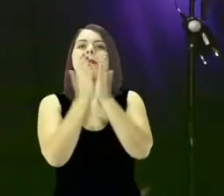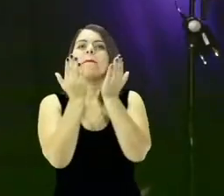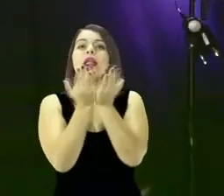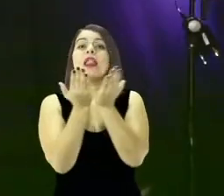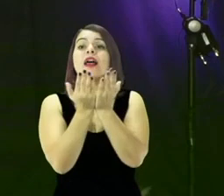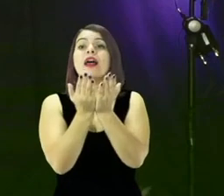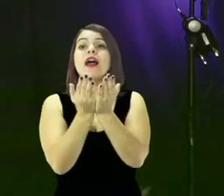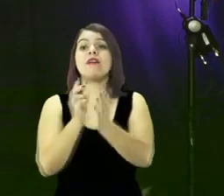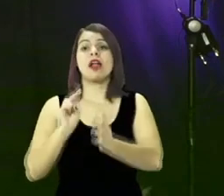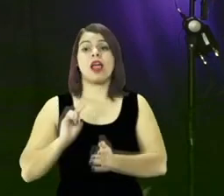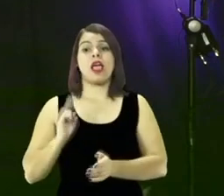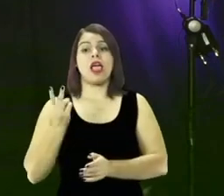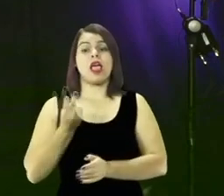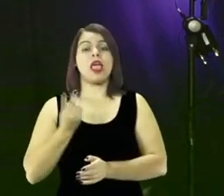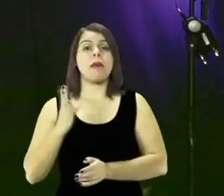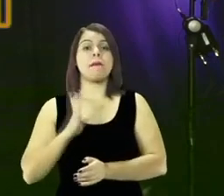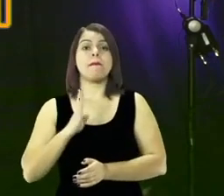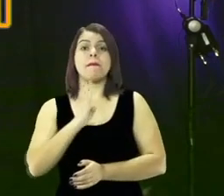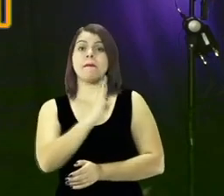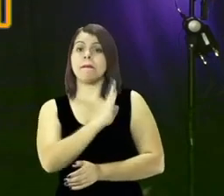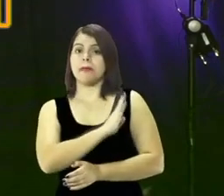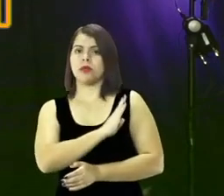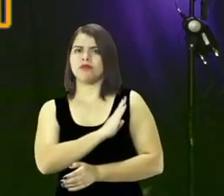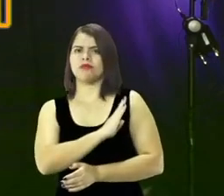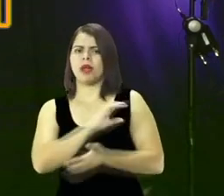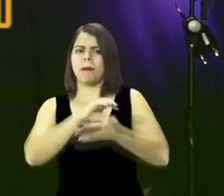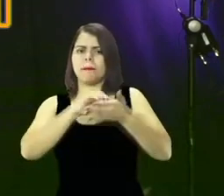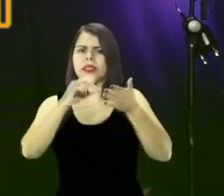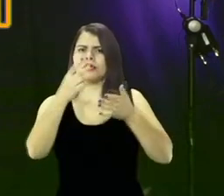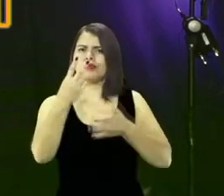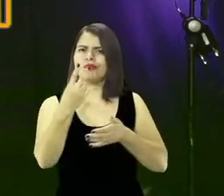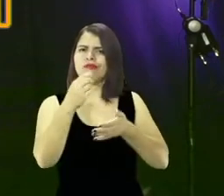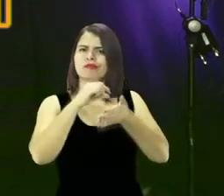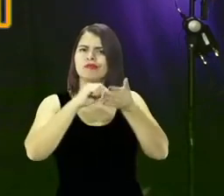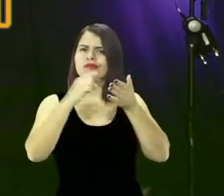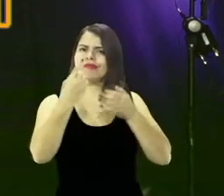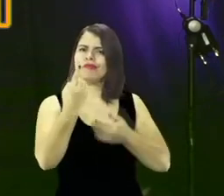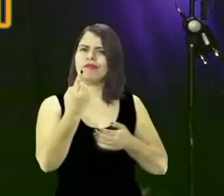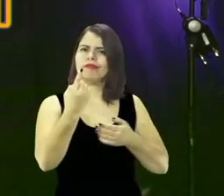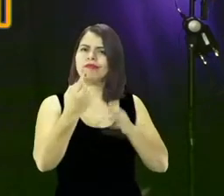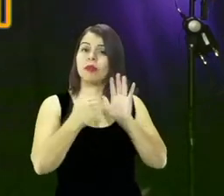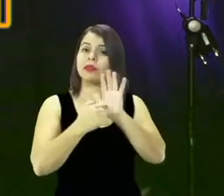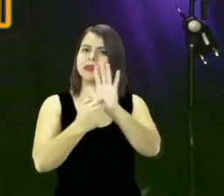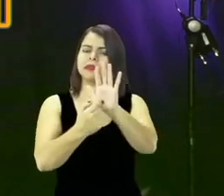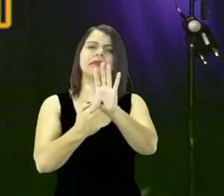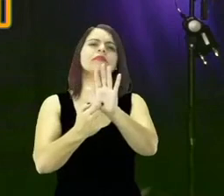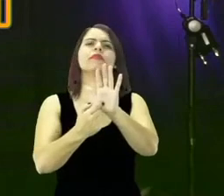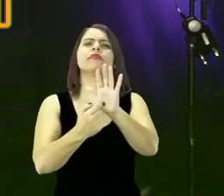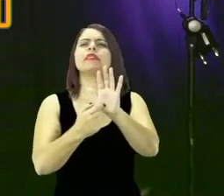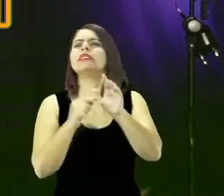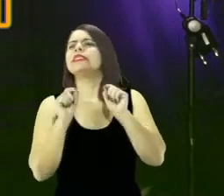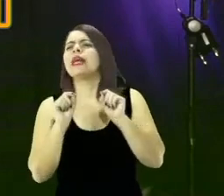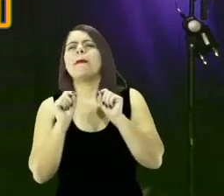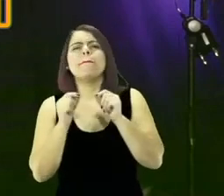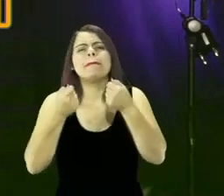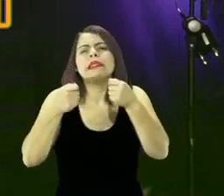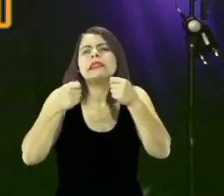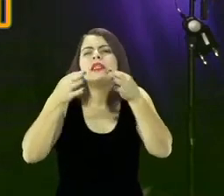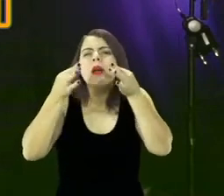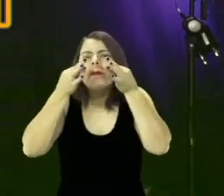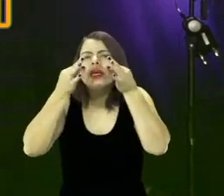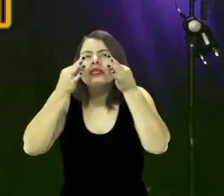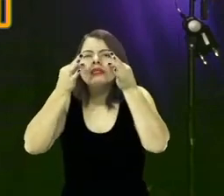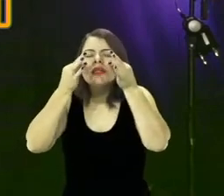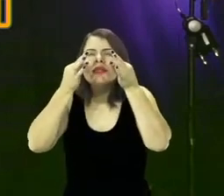Hebreus capítulo 2 versículo 1 vai aparecer para você por isso é preciso que prestemos maior atenção